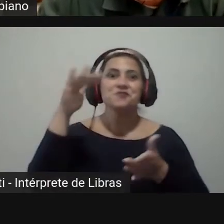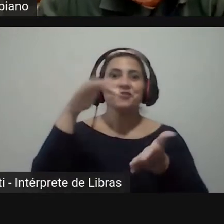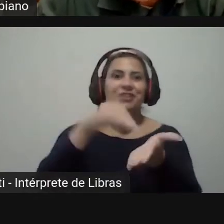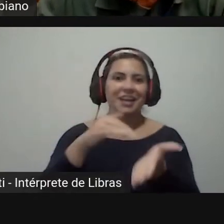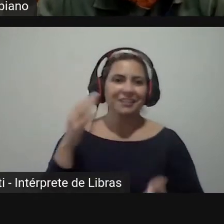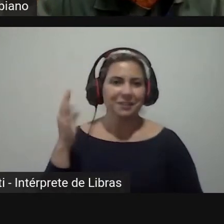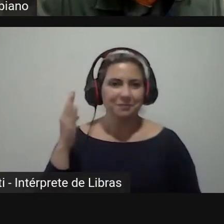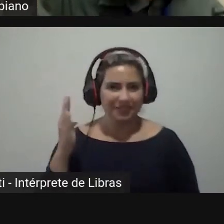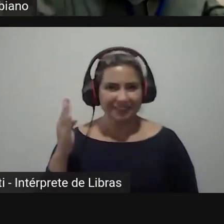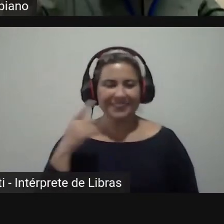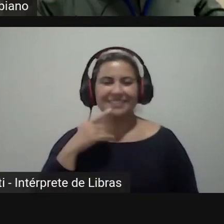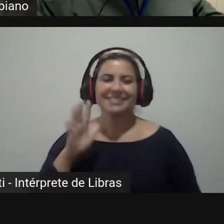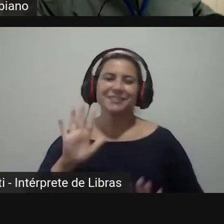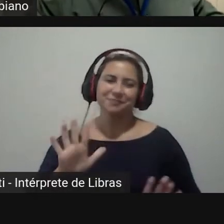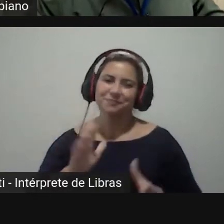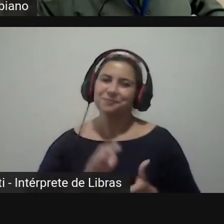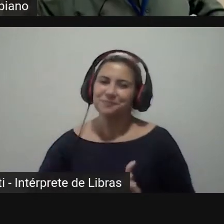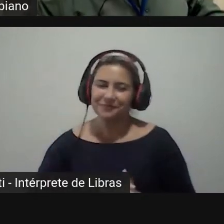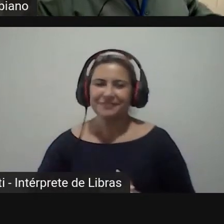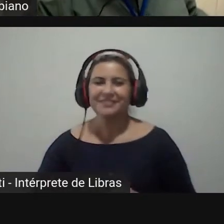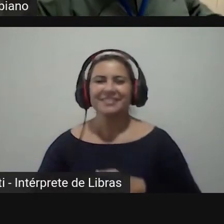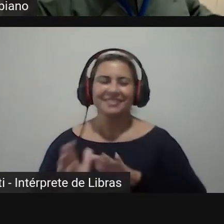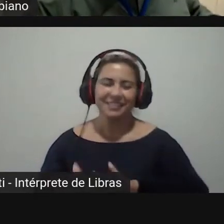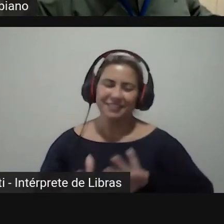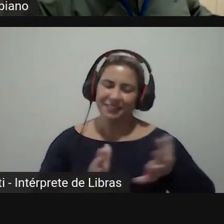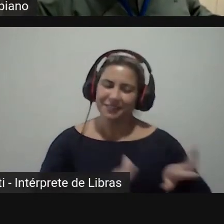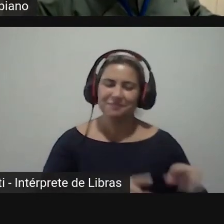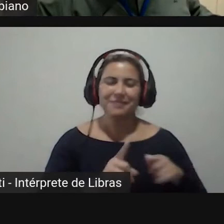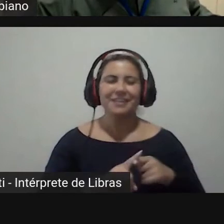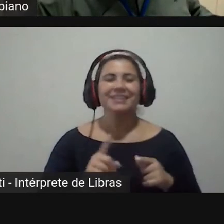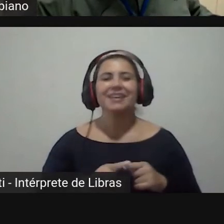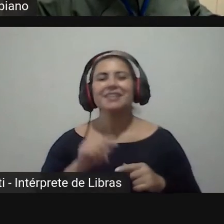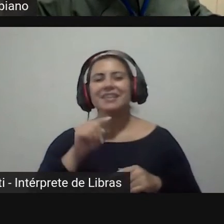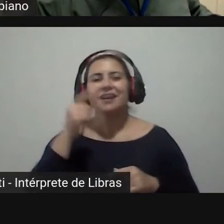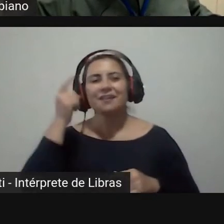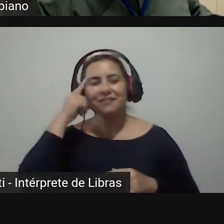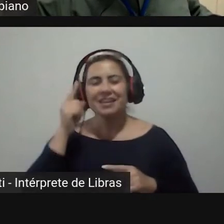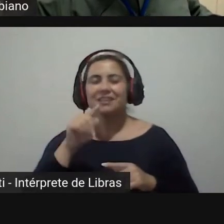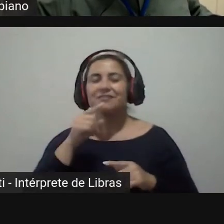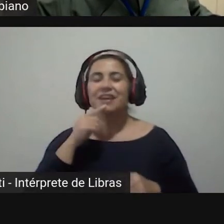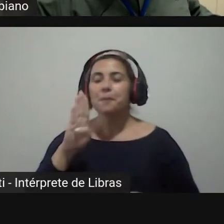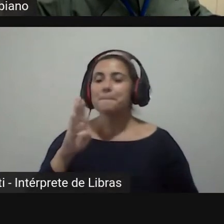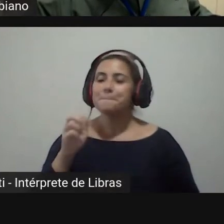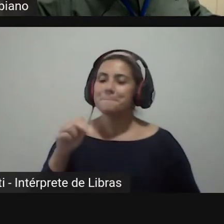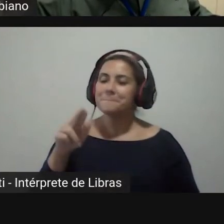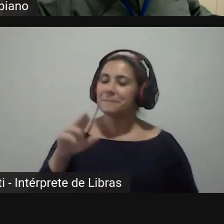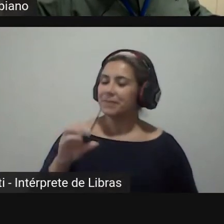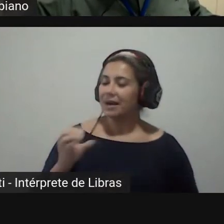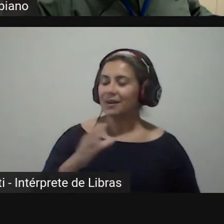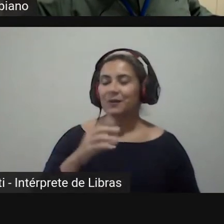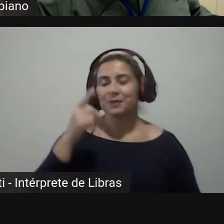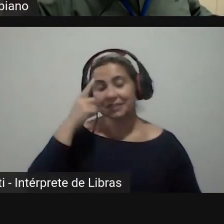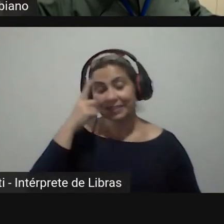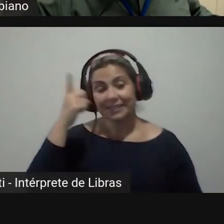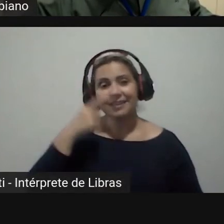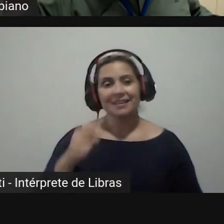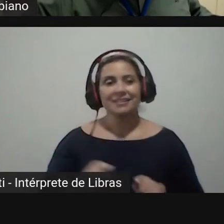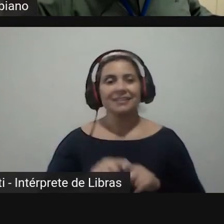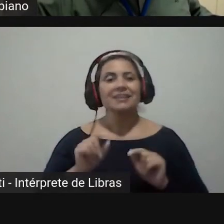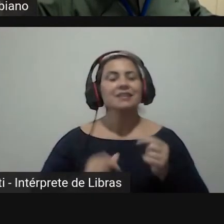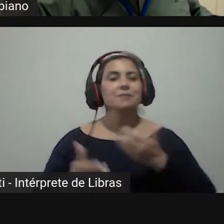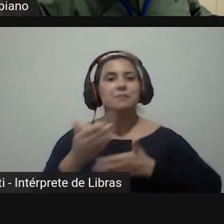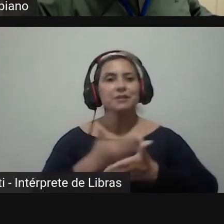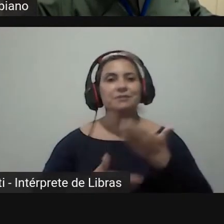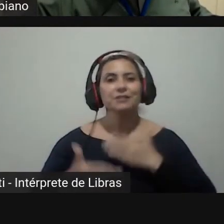chegou uma do Carlos Rafael aqui de novo para o banco de ideias o encaminhamento das ideias aos parlamentares